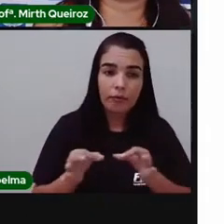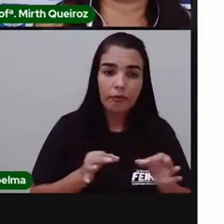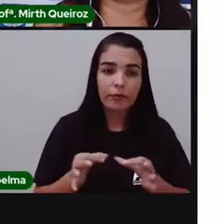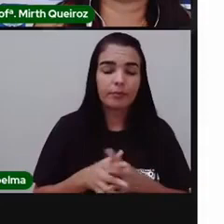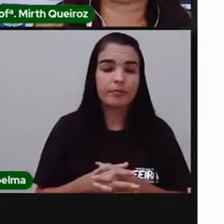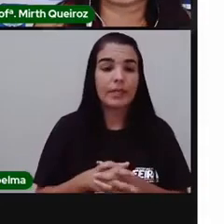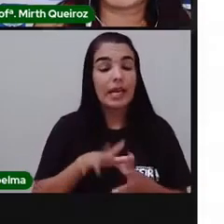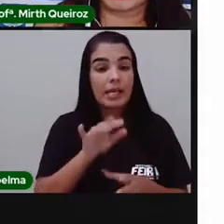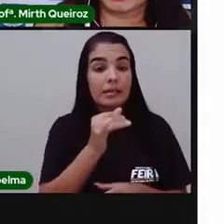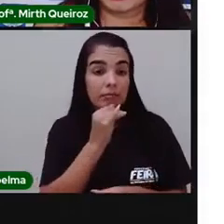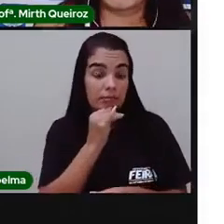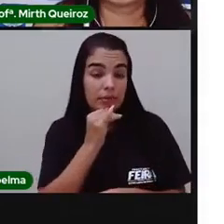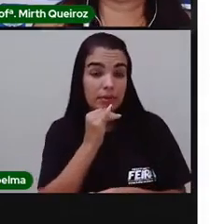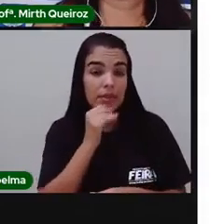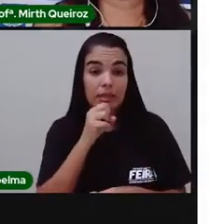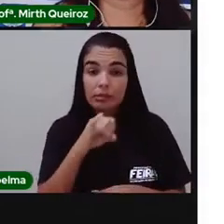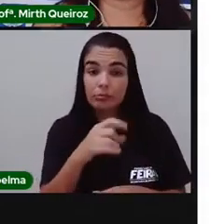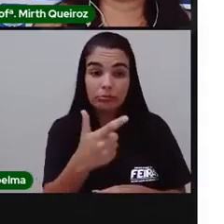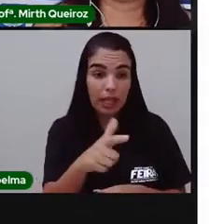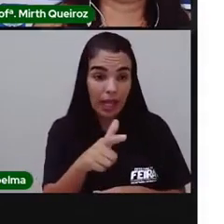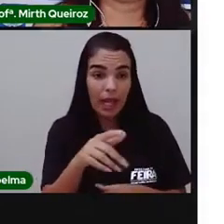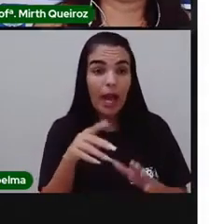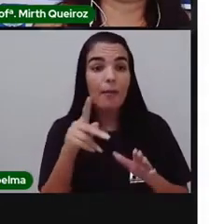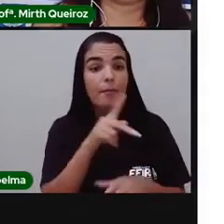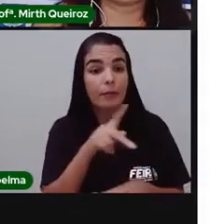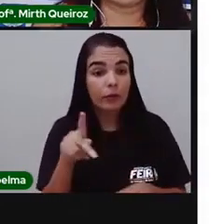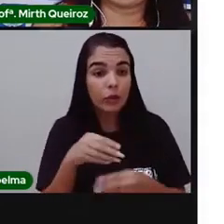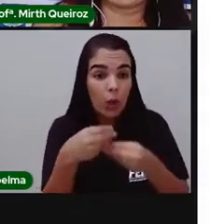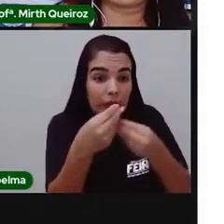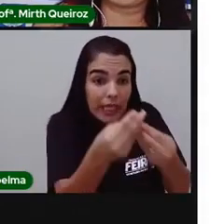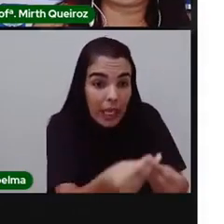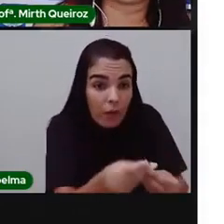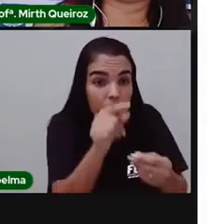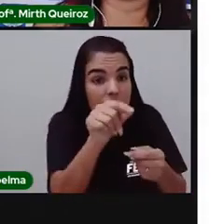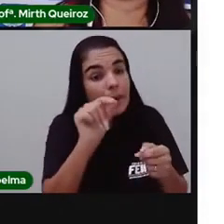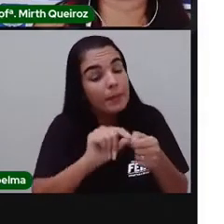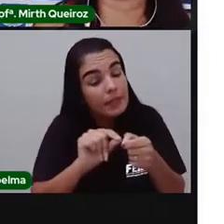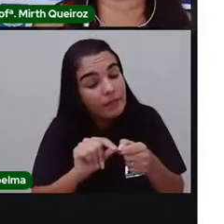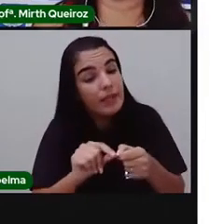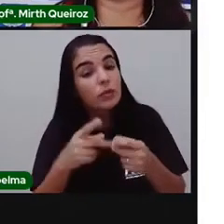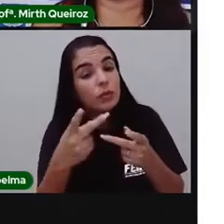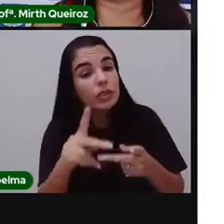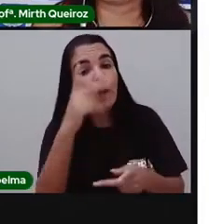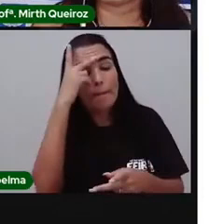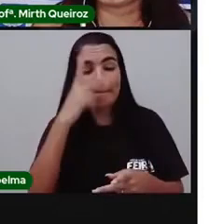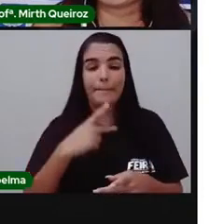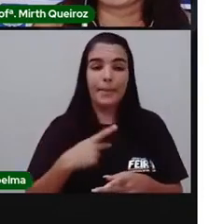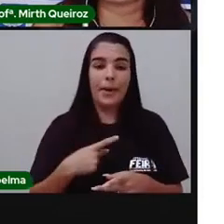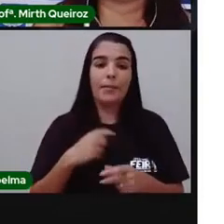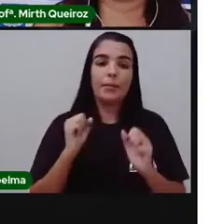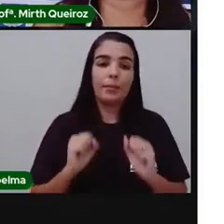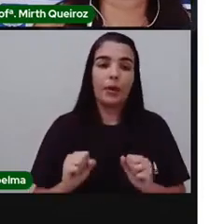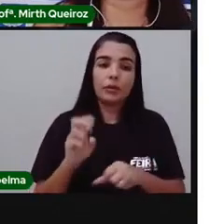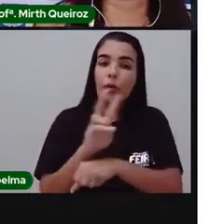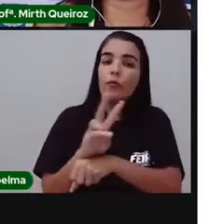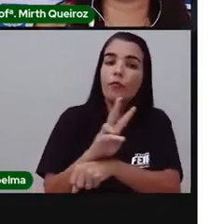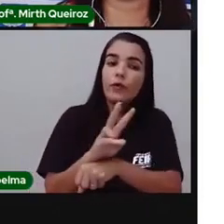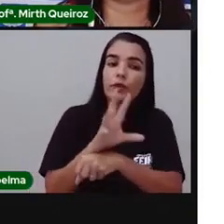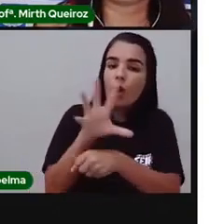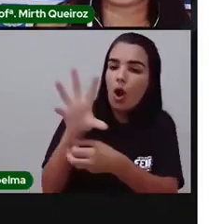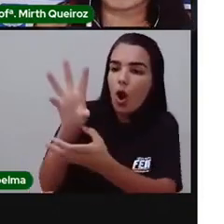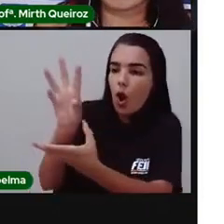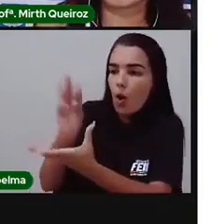professores de vocês o tangrã, utilizem lá esse vídeo que eu passei para vocês aí no início. Utilize esse vídeo para